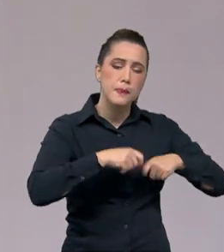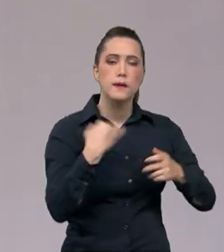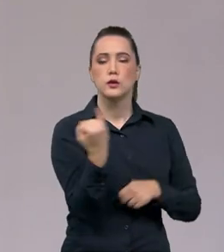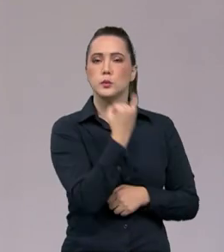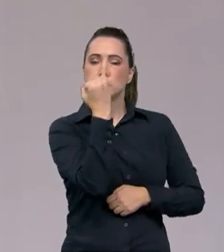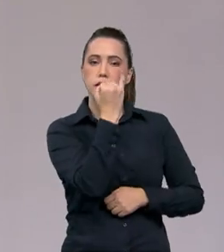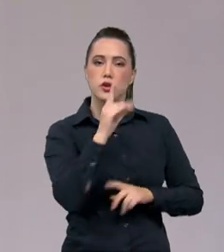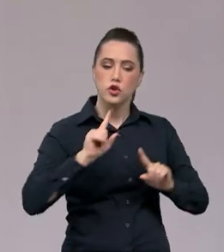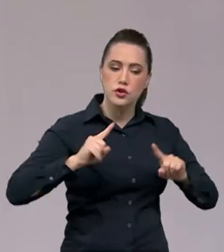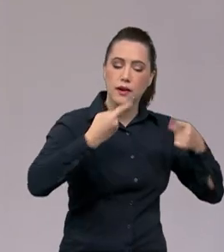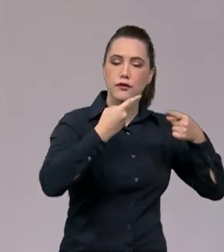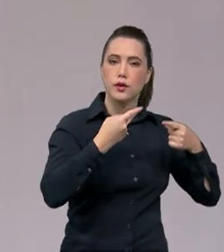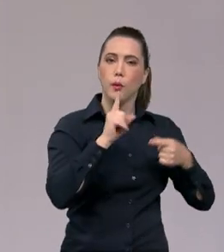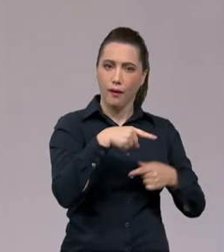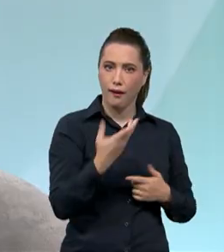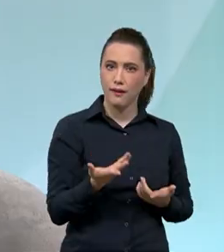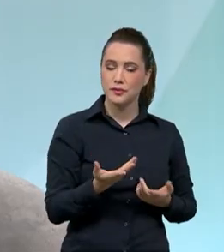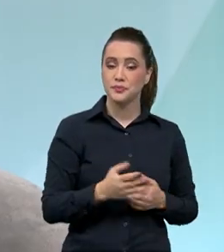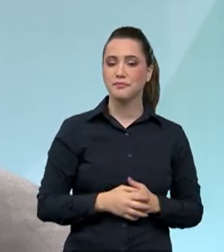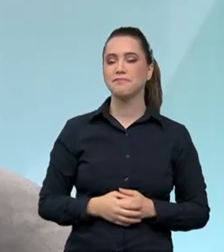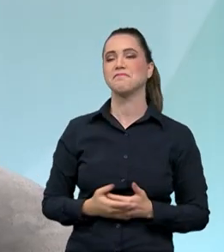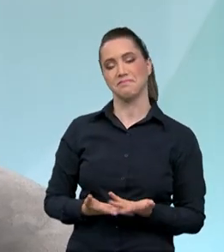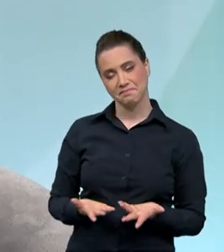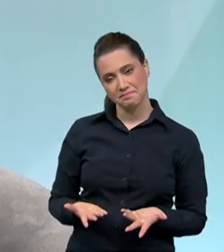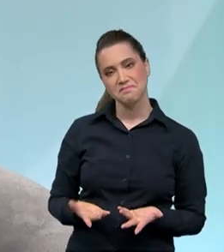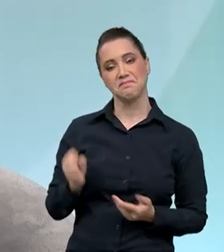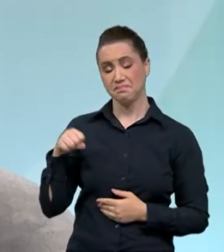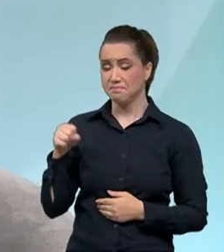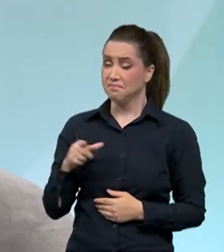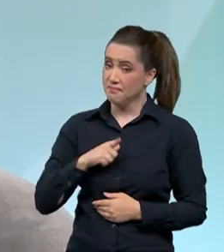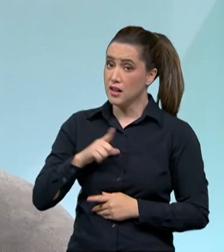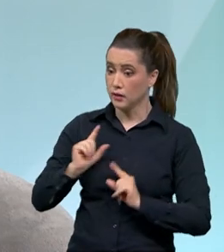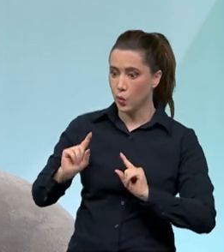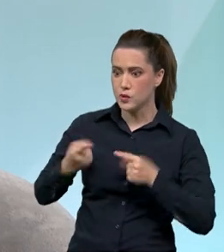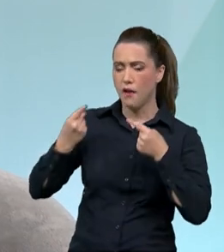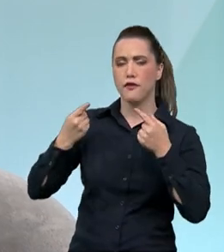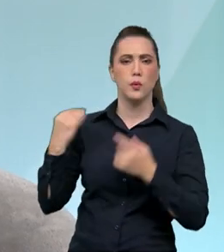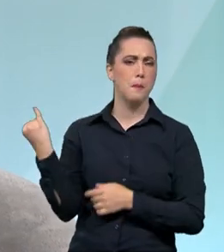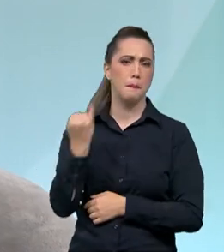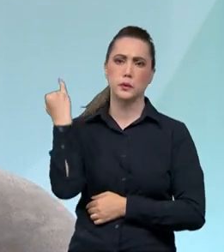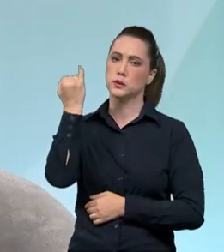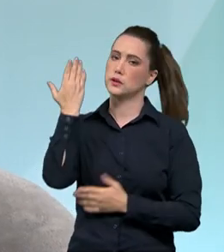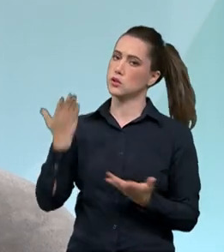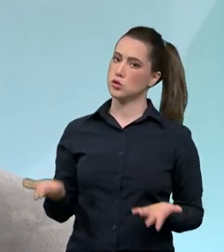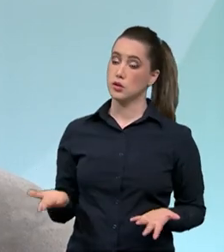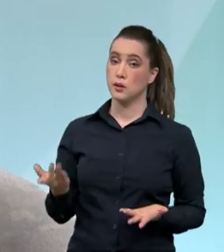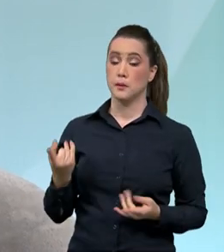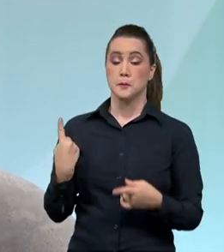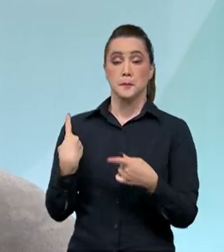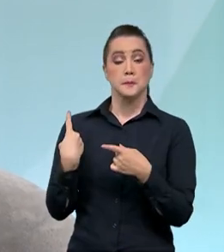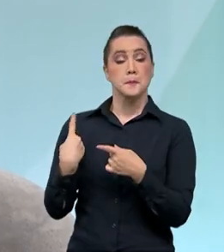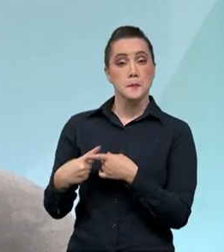grande desafio pela frente, é isso mesmo? Tem sim, tem. Tem um desafio muito grande, porque é